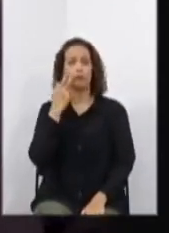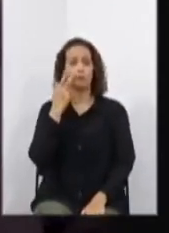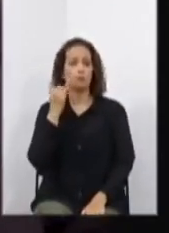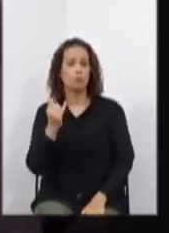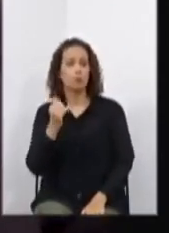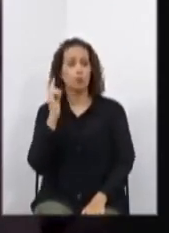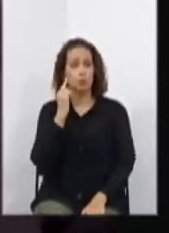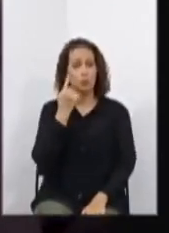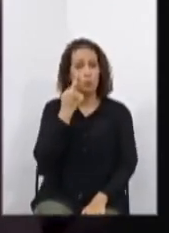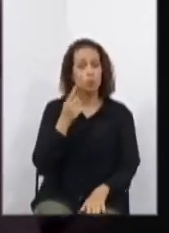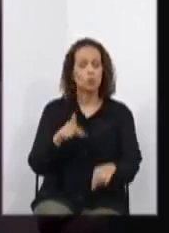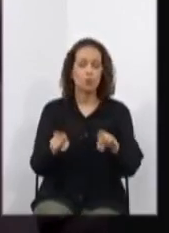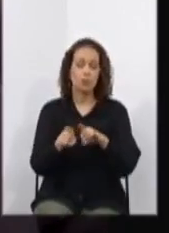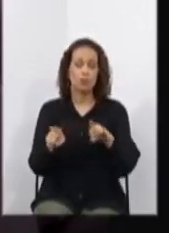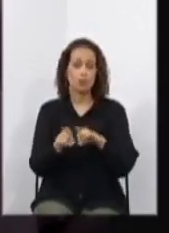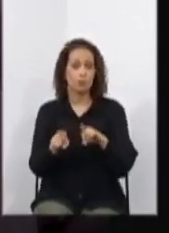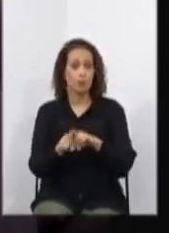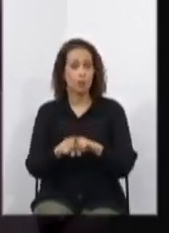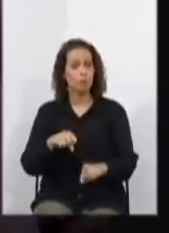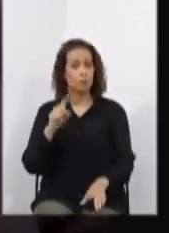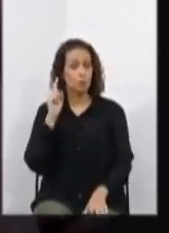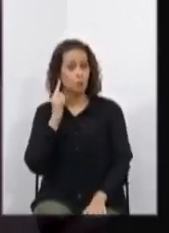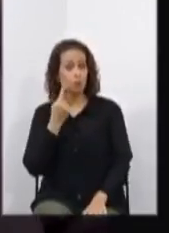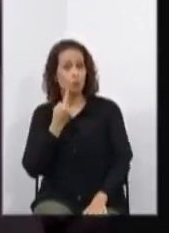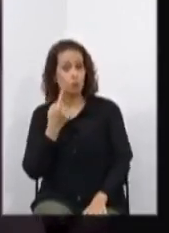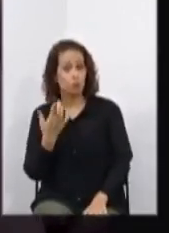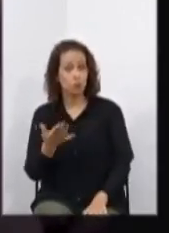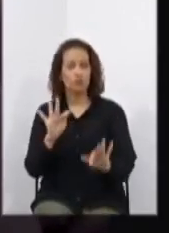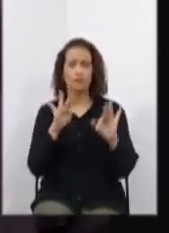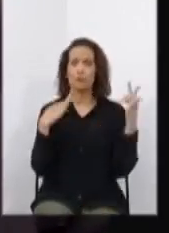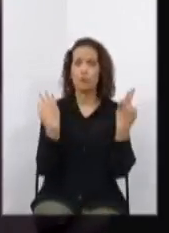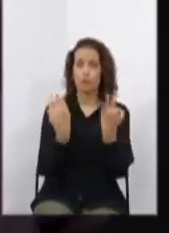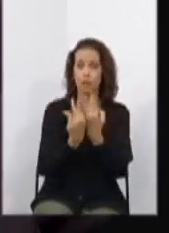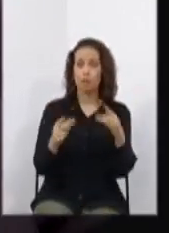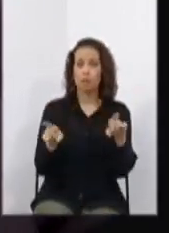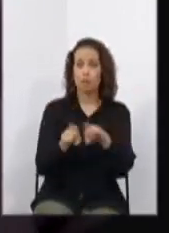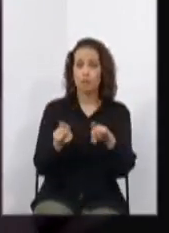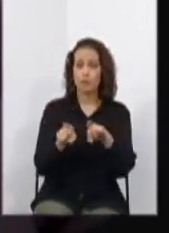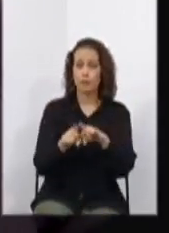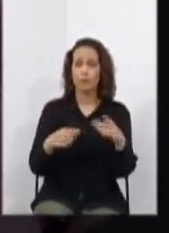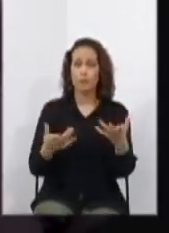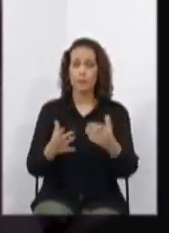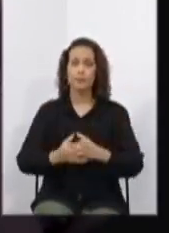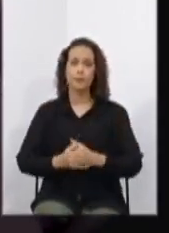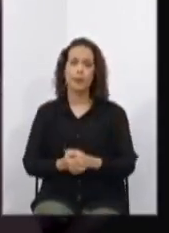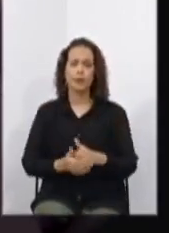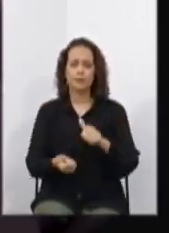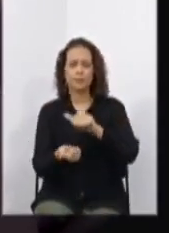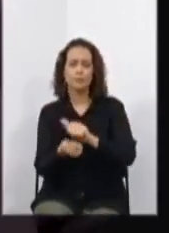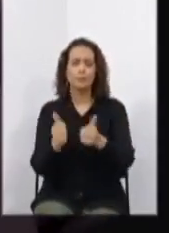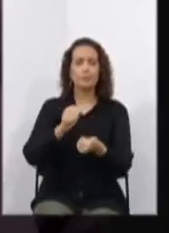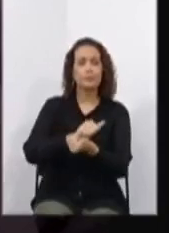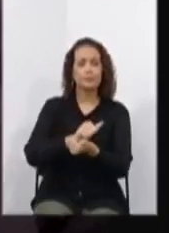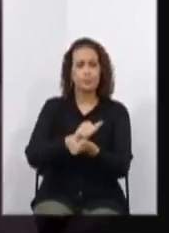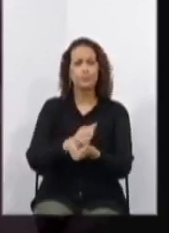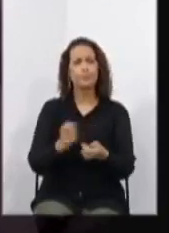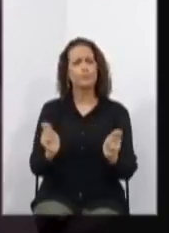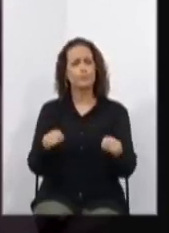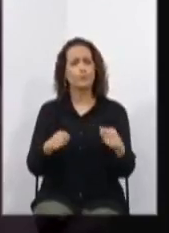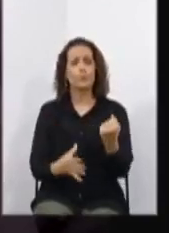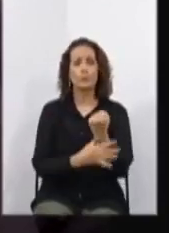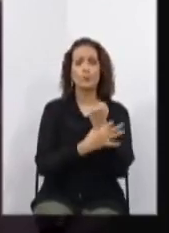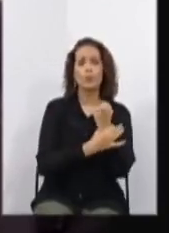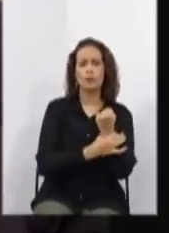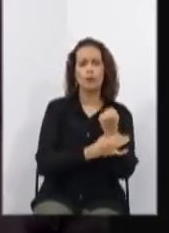e familiares de surdos e surdos cegos. Garantia de adaptações, modificações